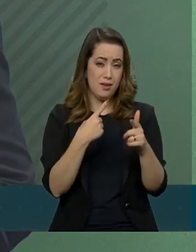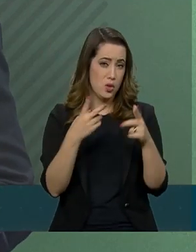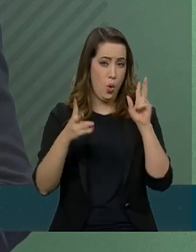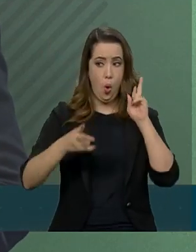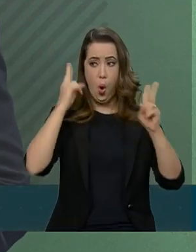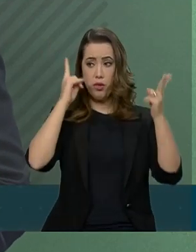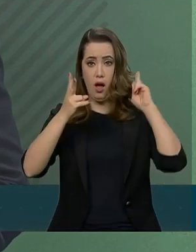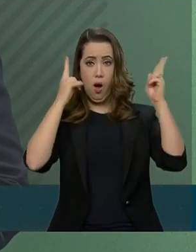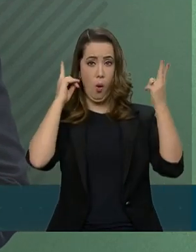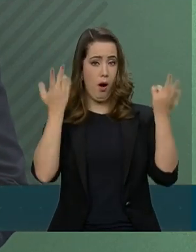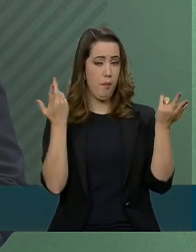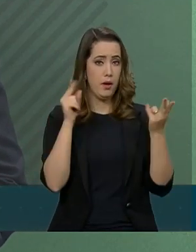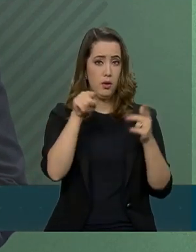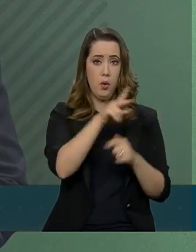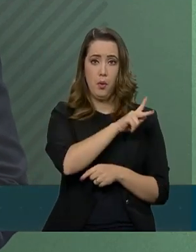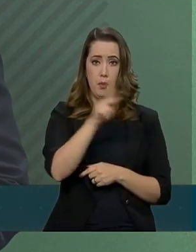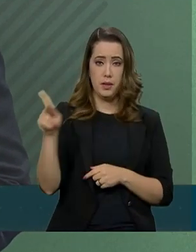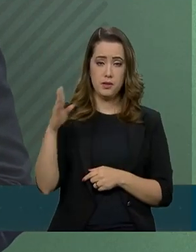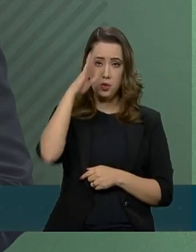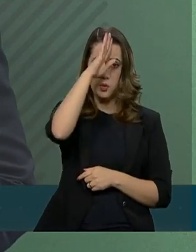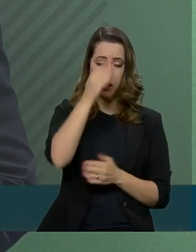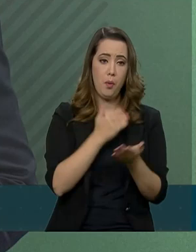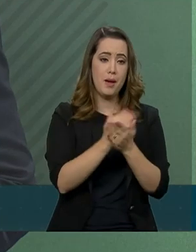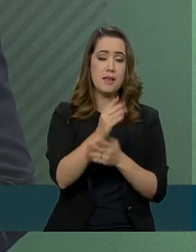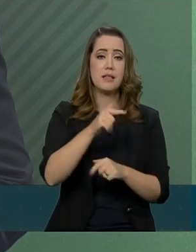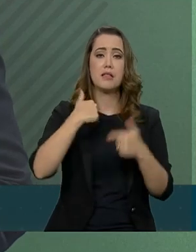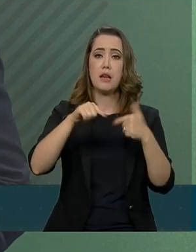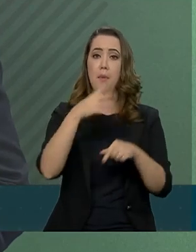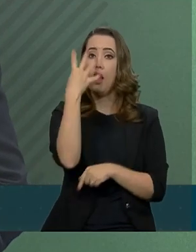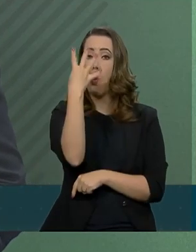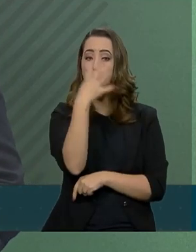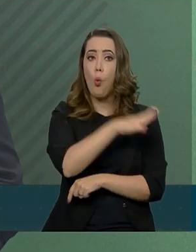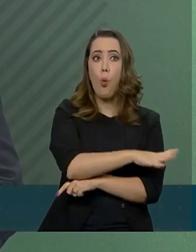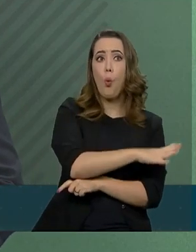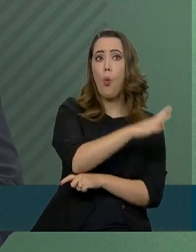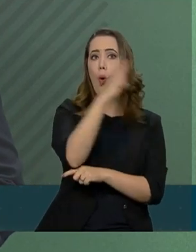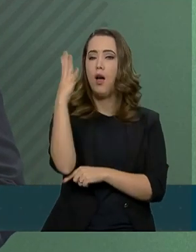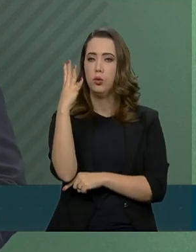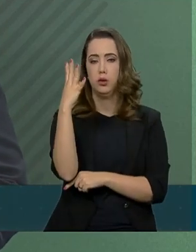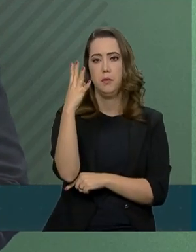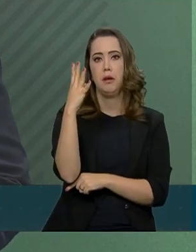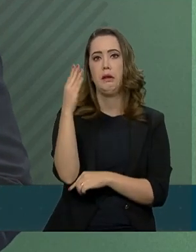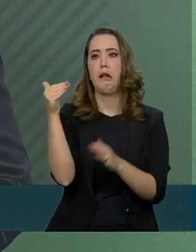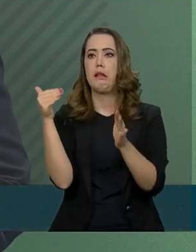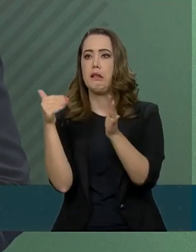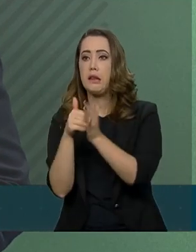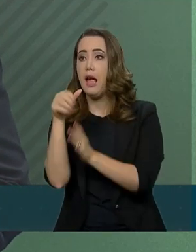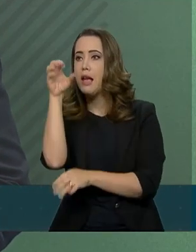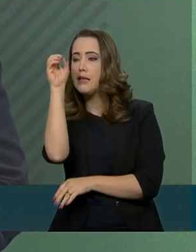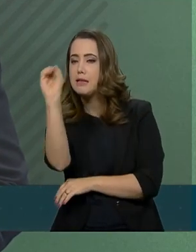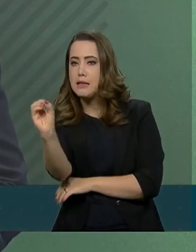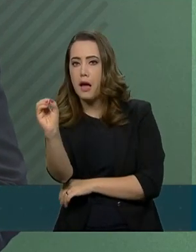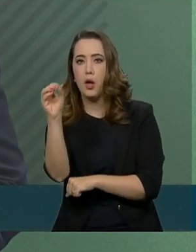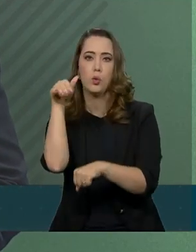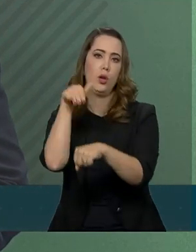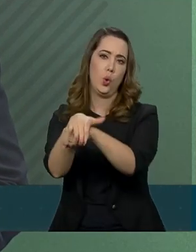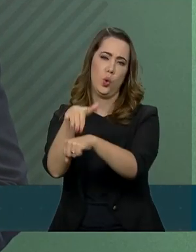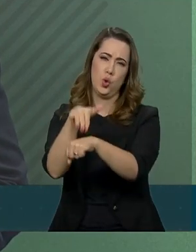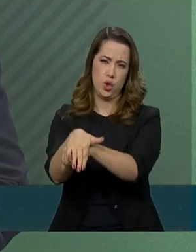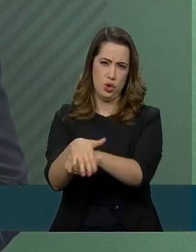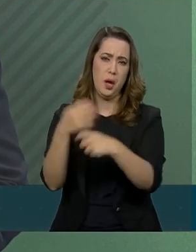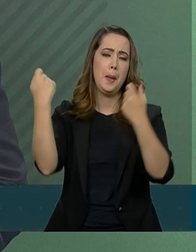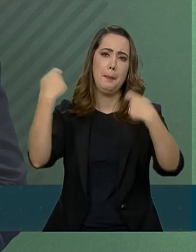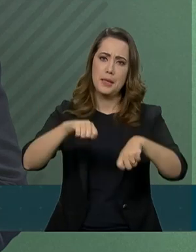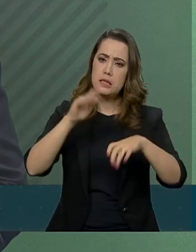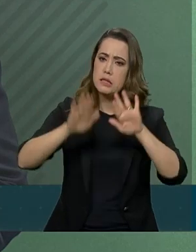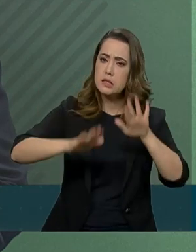presidente começa a trabalhar às quatro horas da manhã e termina o seu trabalho meia-noite. Porta de se admitir que é necessário